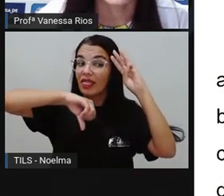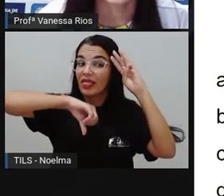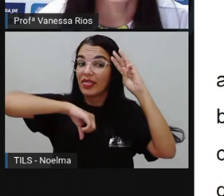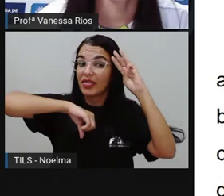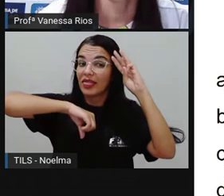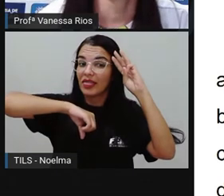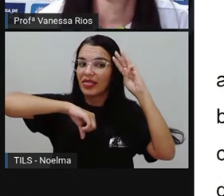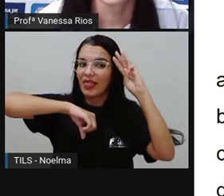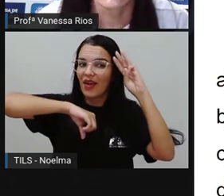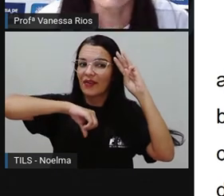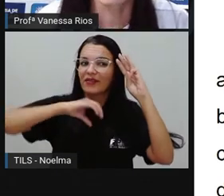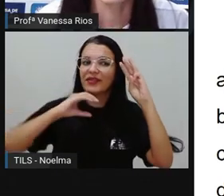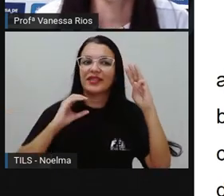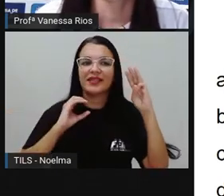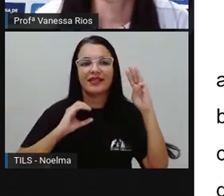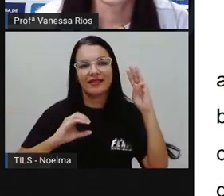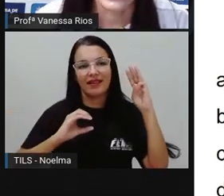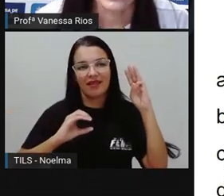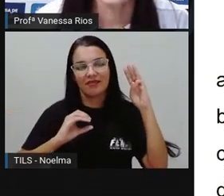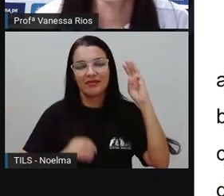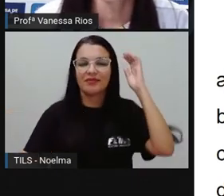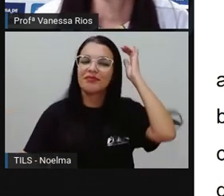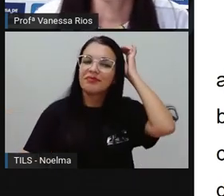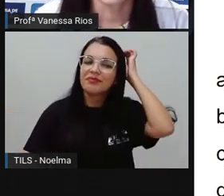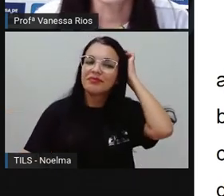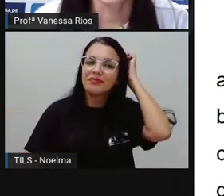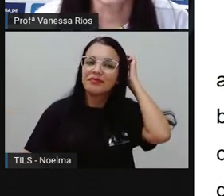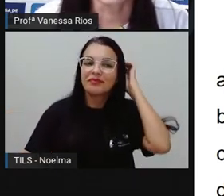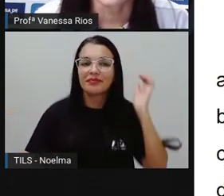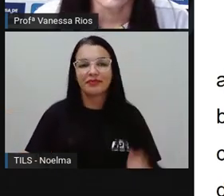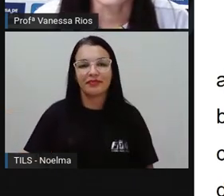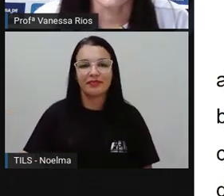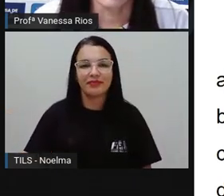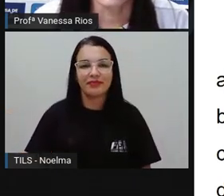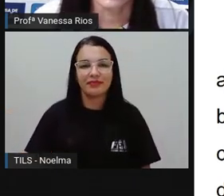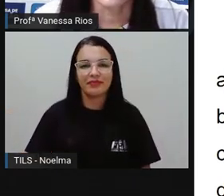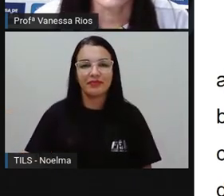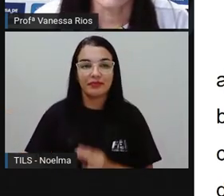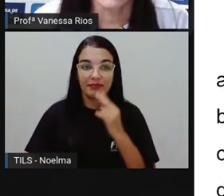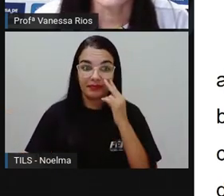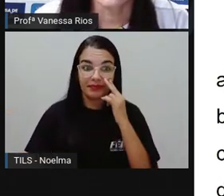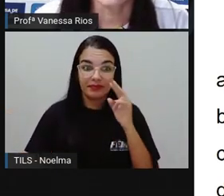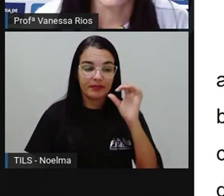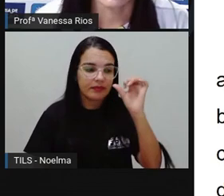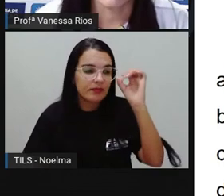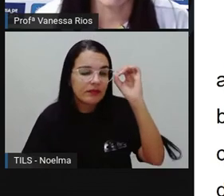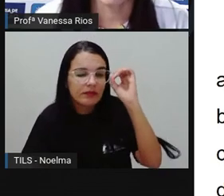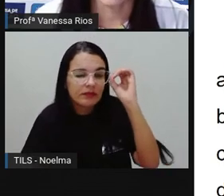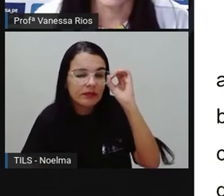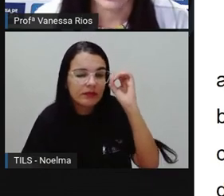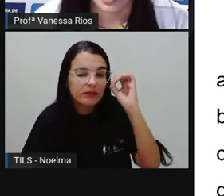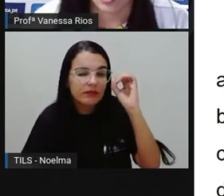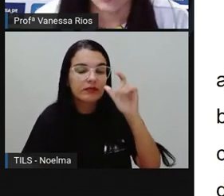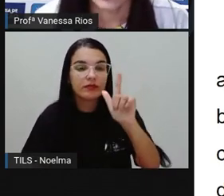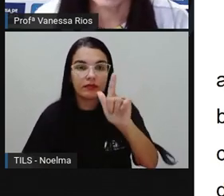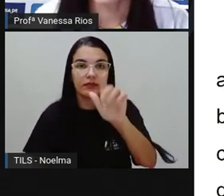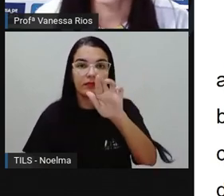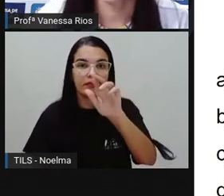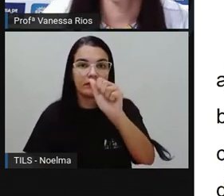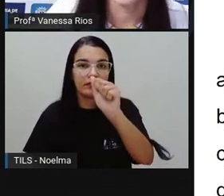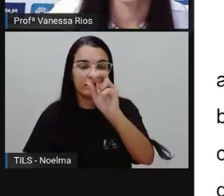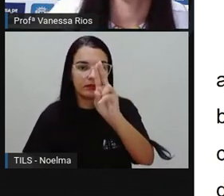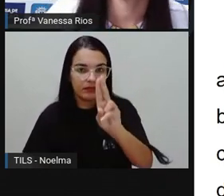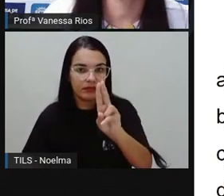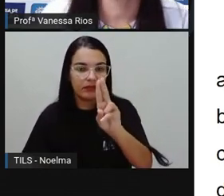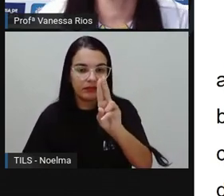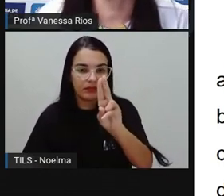Olha só. Nove graus Celsius. Essa bolinha aqui representa, né, a palavra grau, porque quando